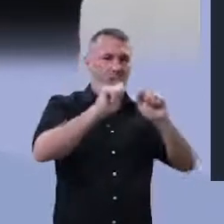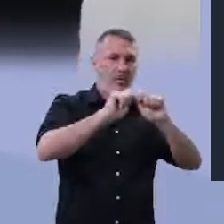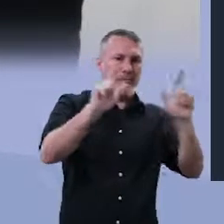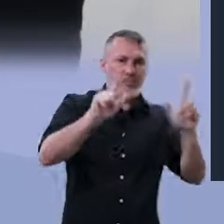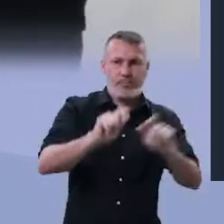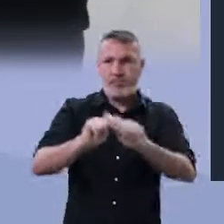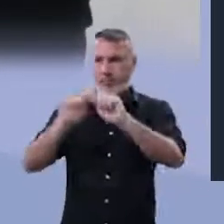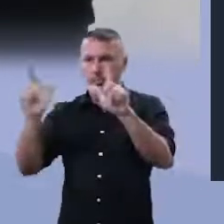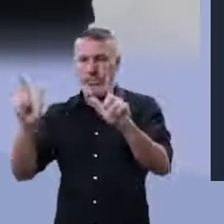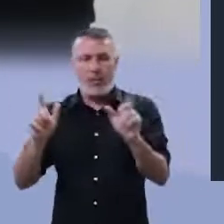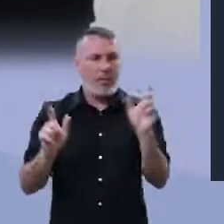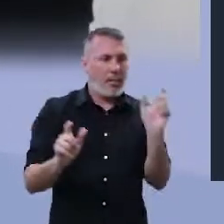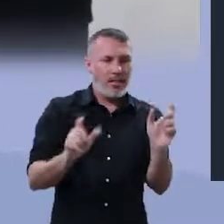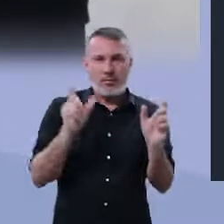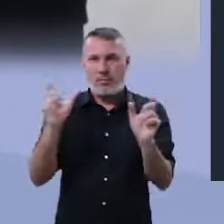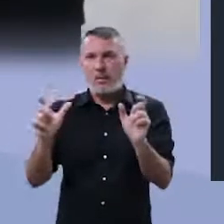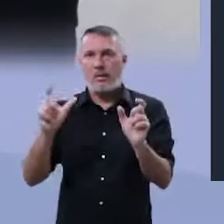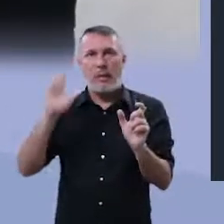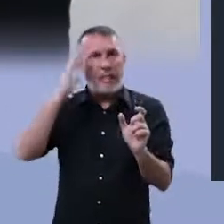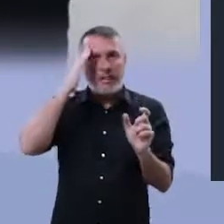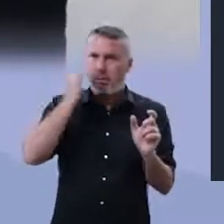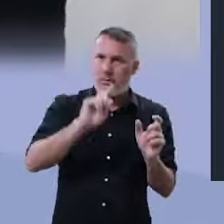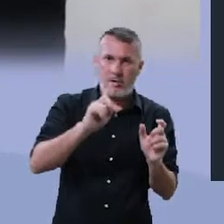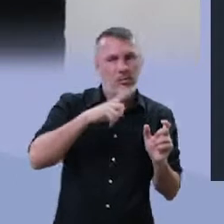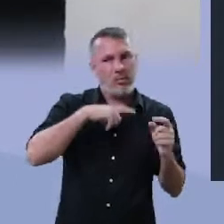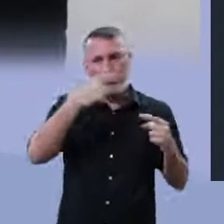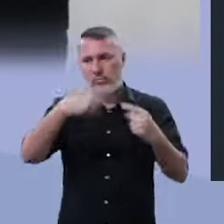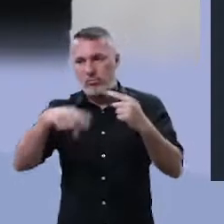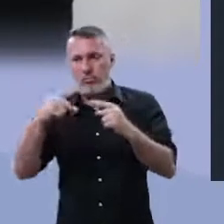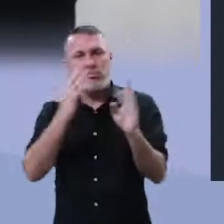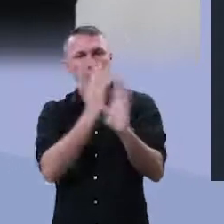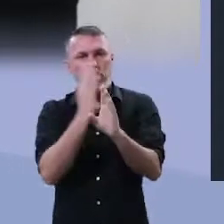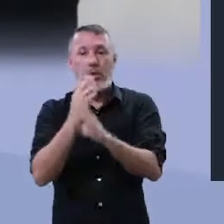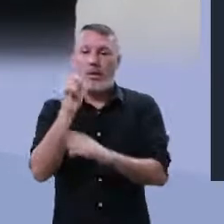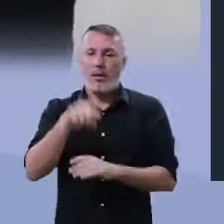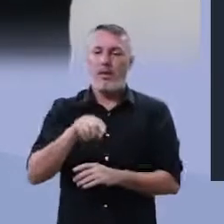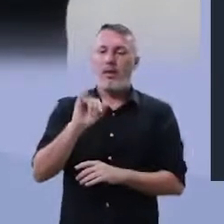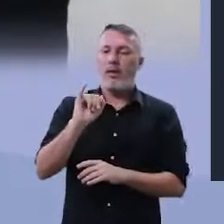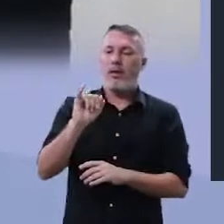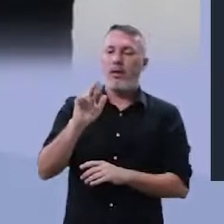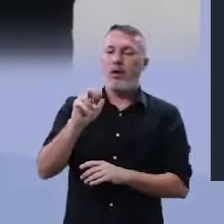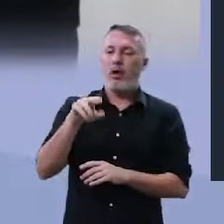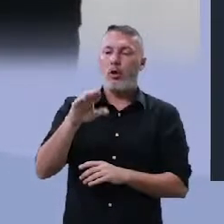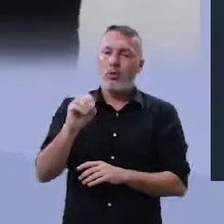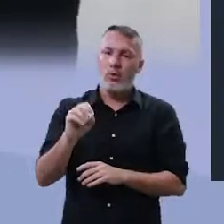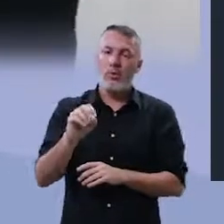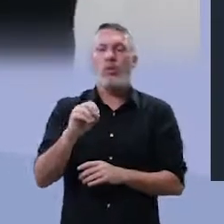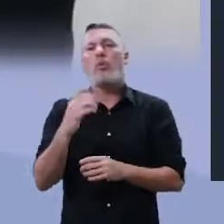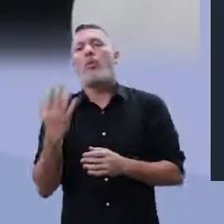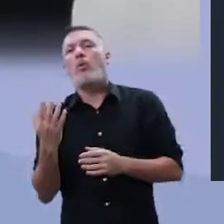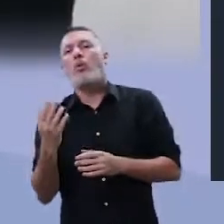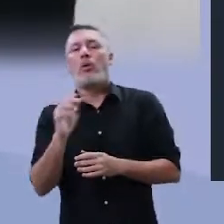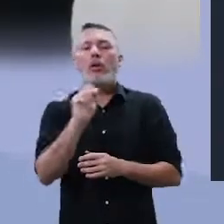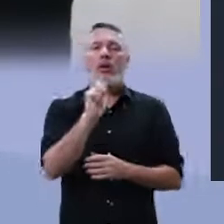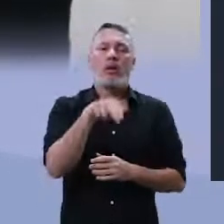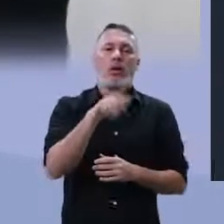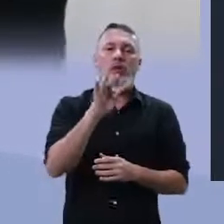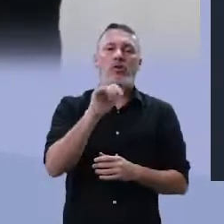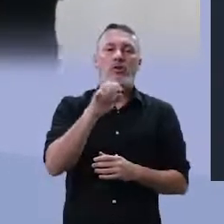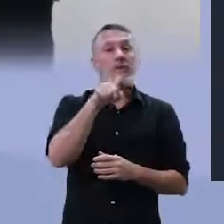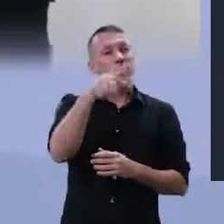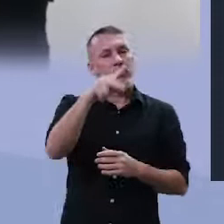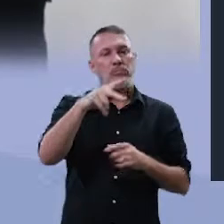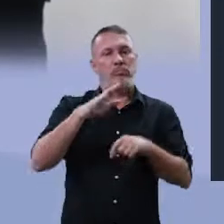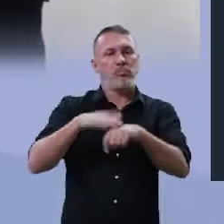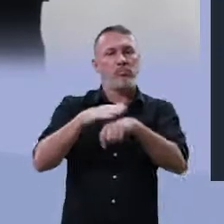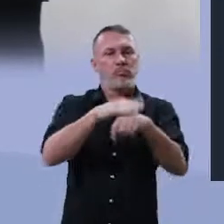incompreendido e antitético ou julgamos o par irônico e antitético. Você aí faz a